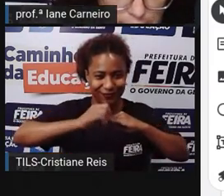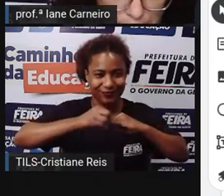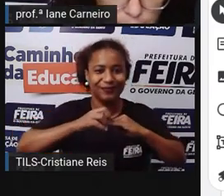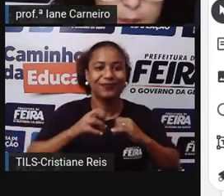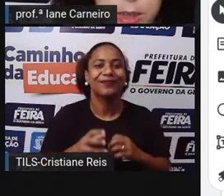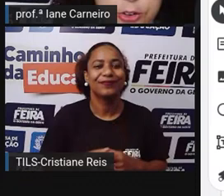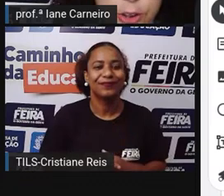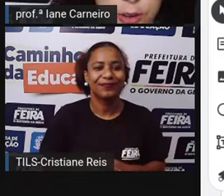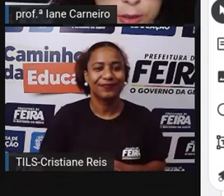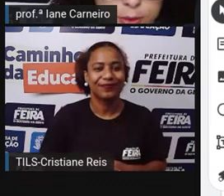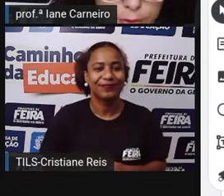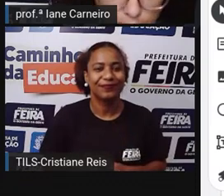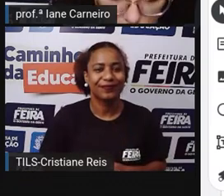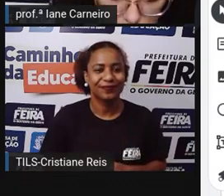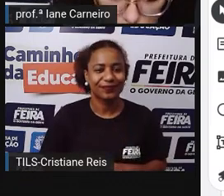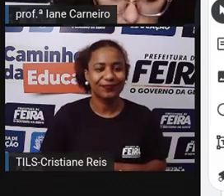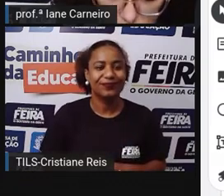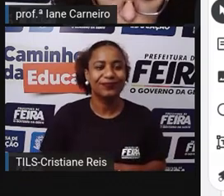lista E é importante